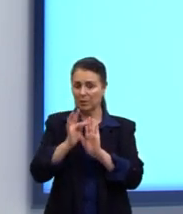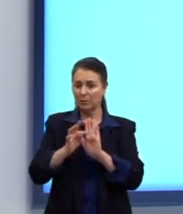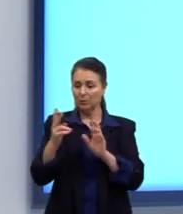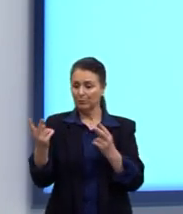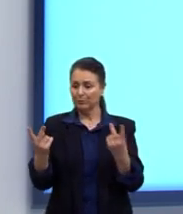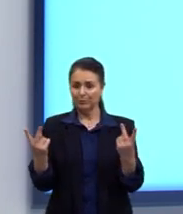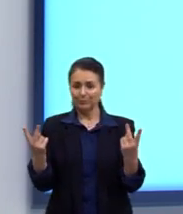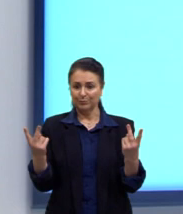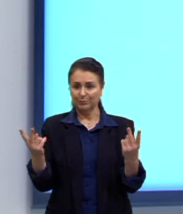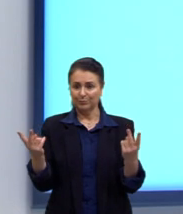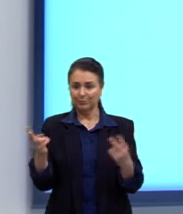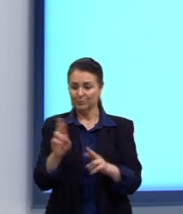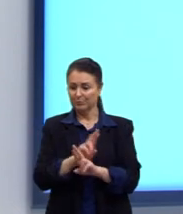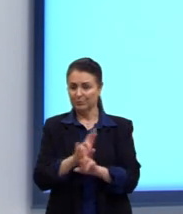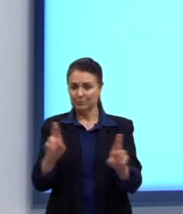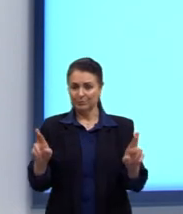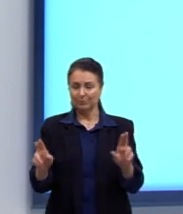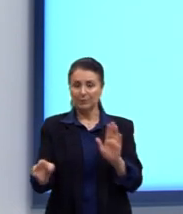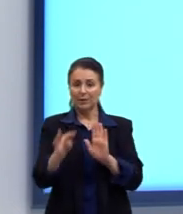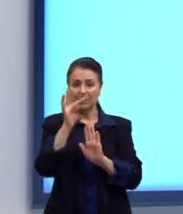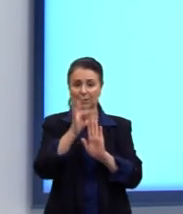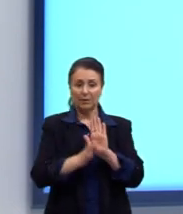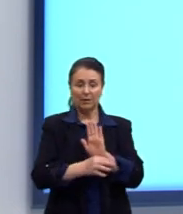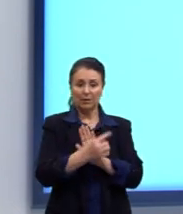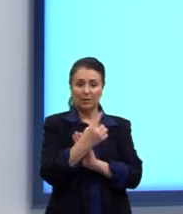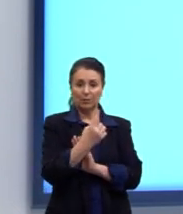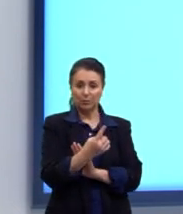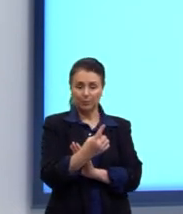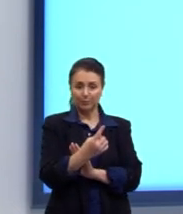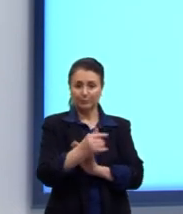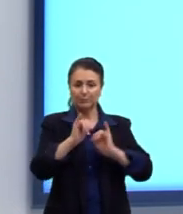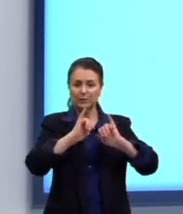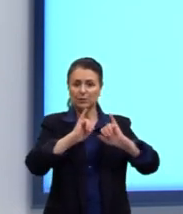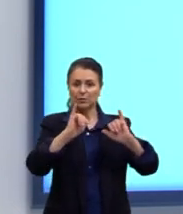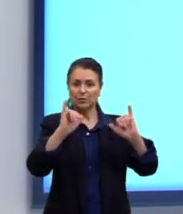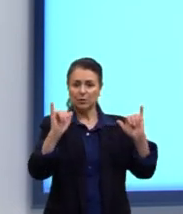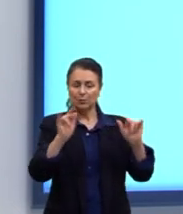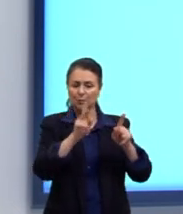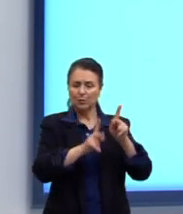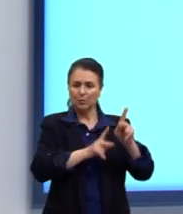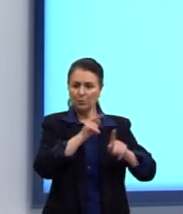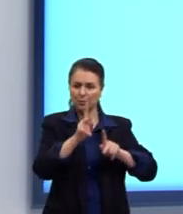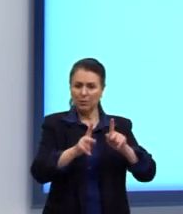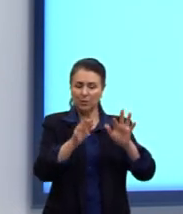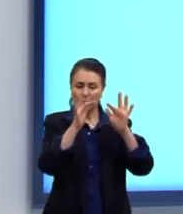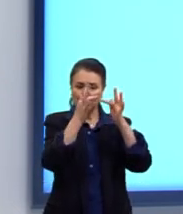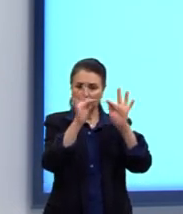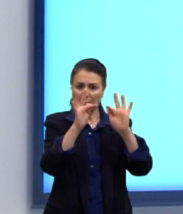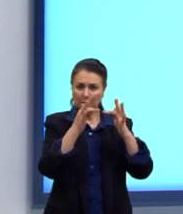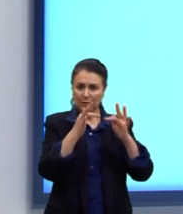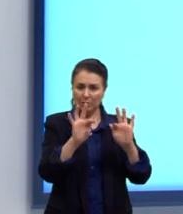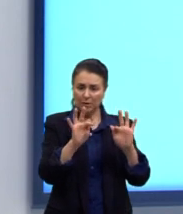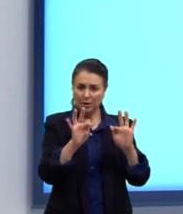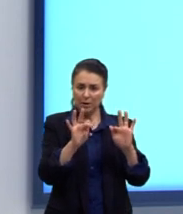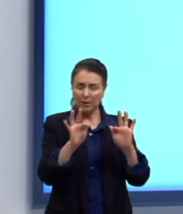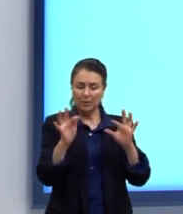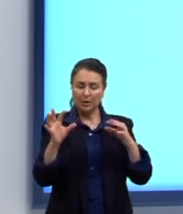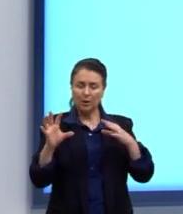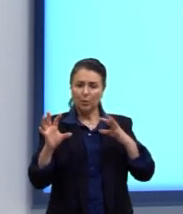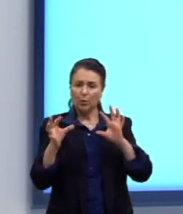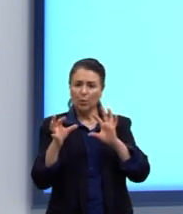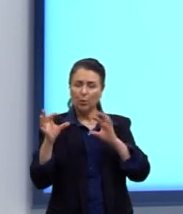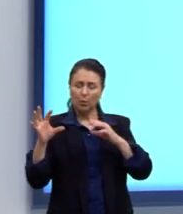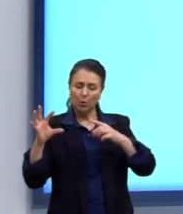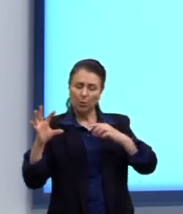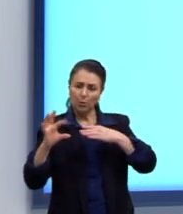O texto 1 diz o seguinte. Ditado popular é uma frase setenciosa, concisa, de verdade